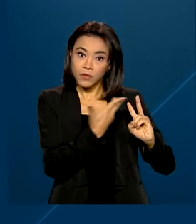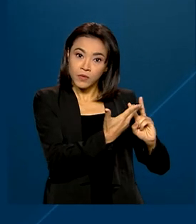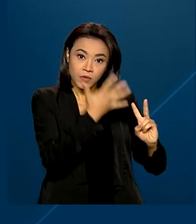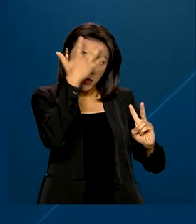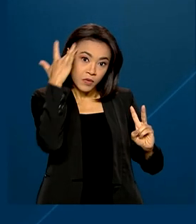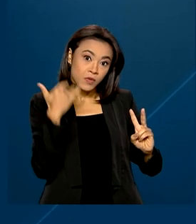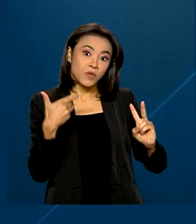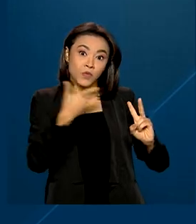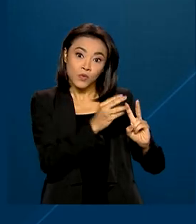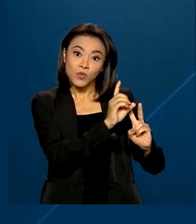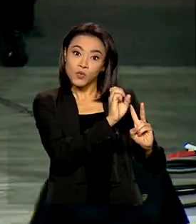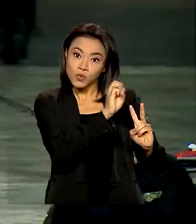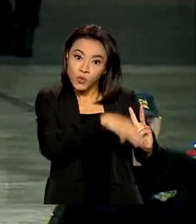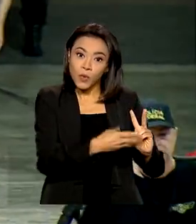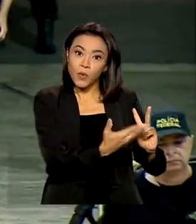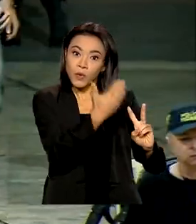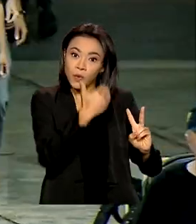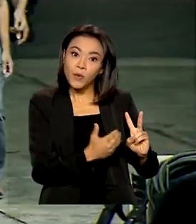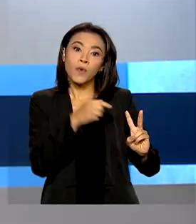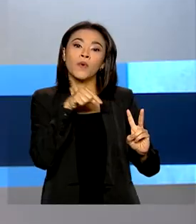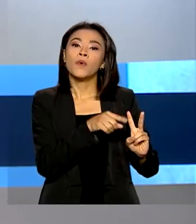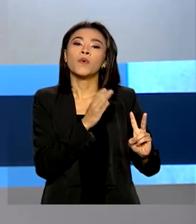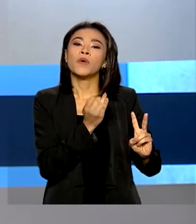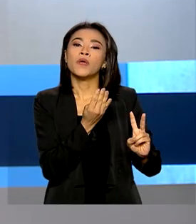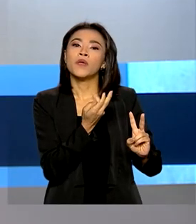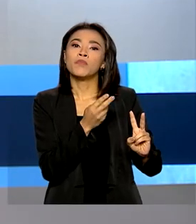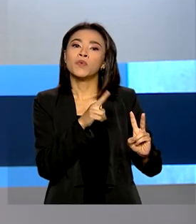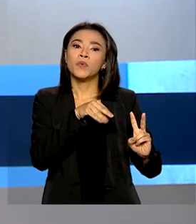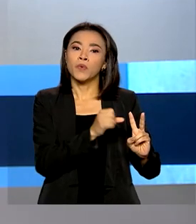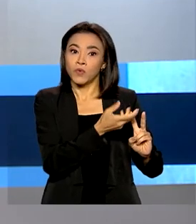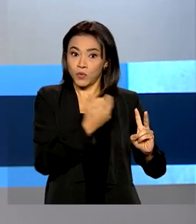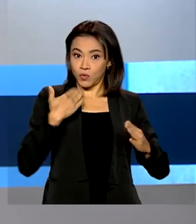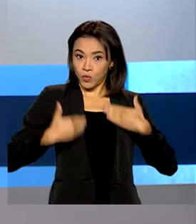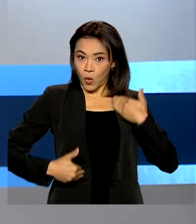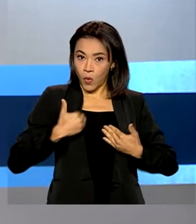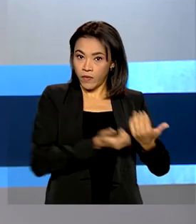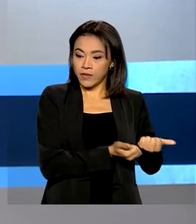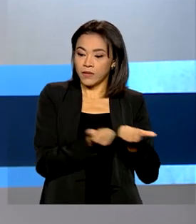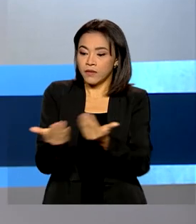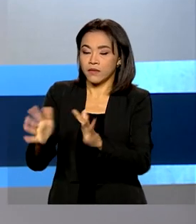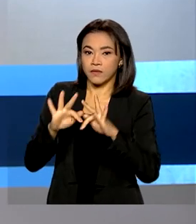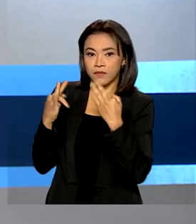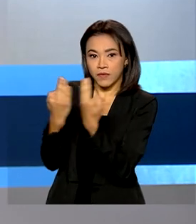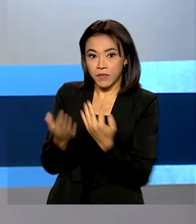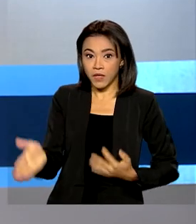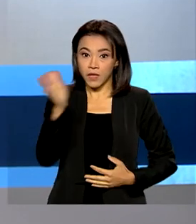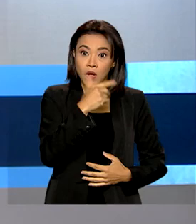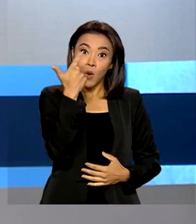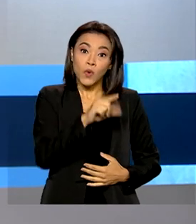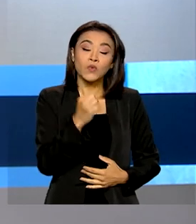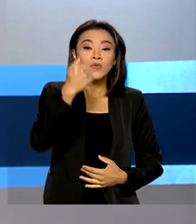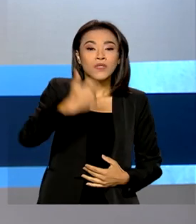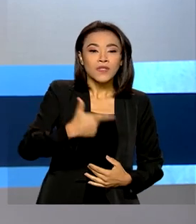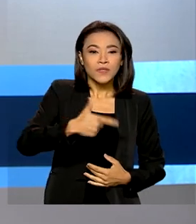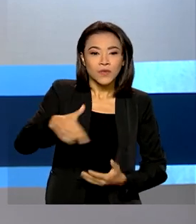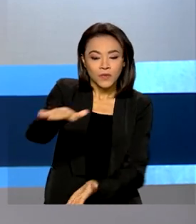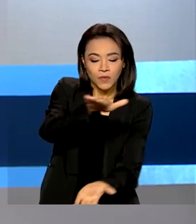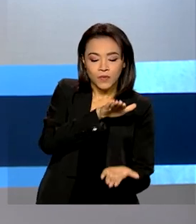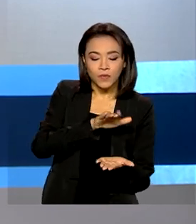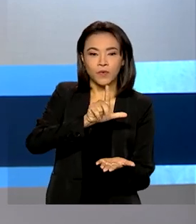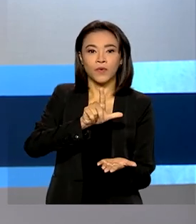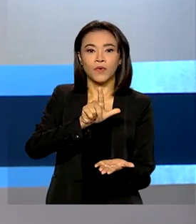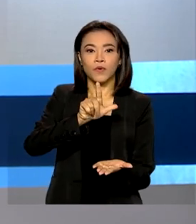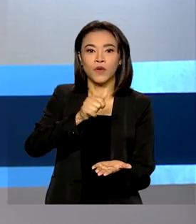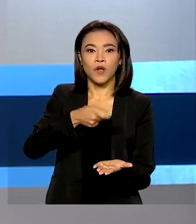Corpos serão entregues hoje às famílias. Receita Federal libera consulta ao segundo lote de restituição do imposto de